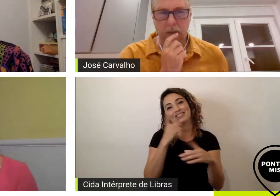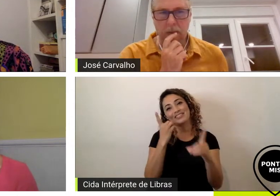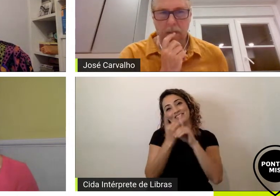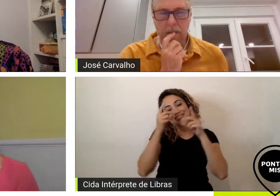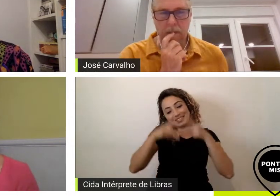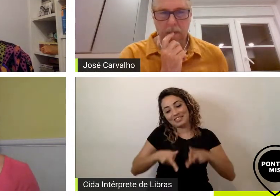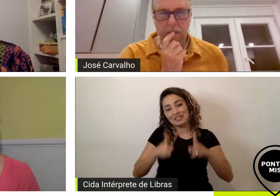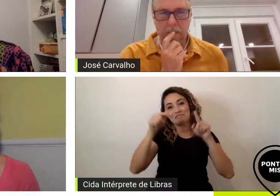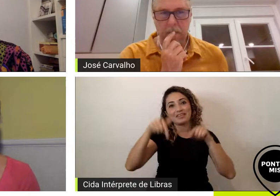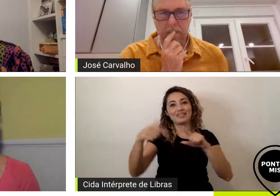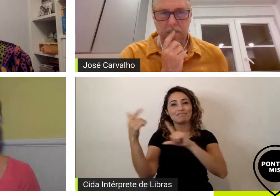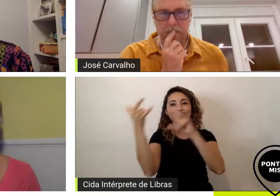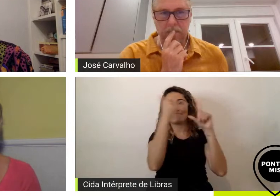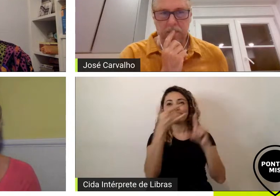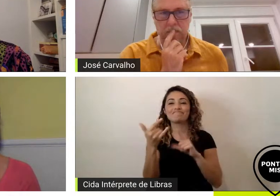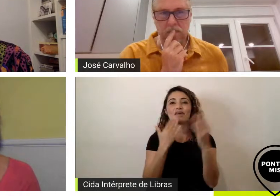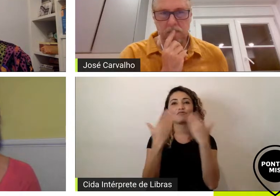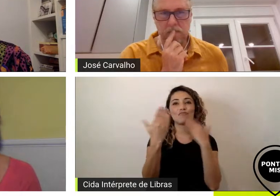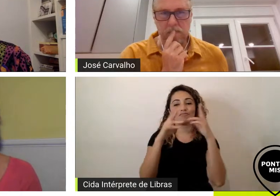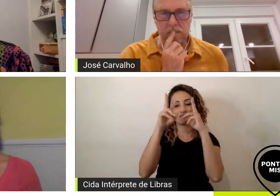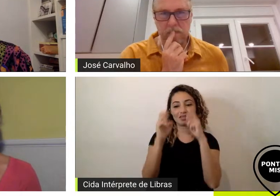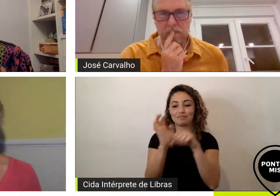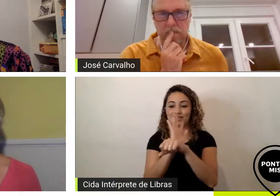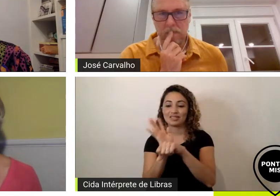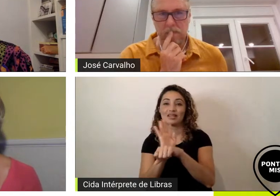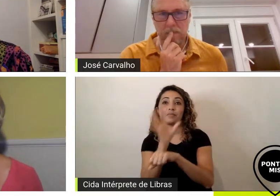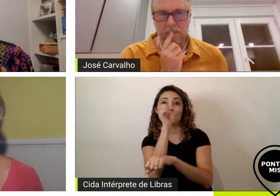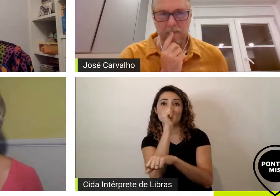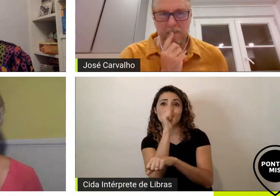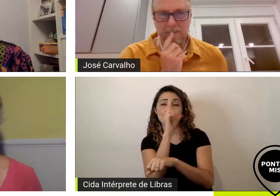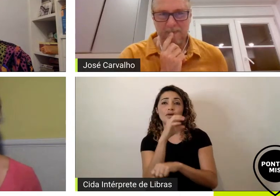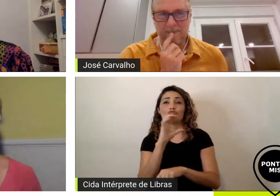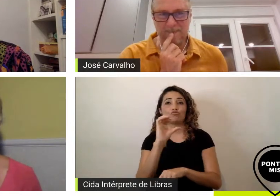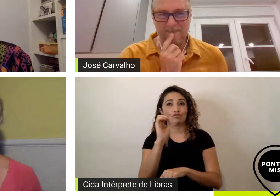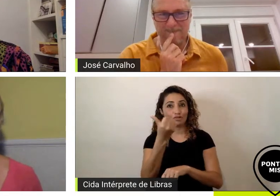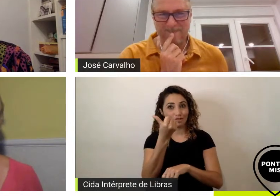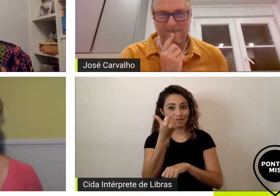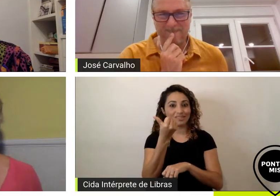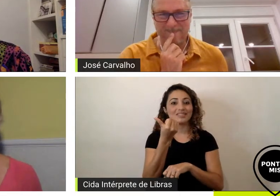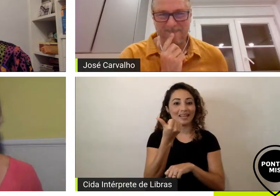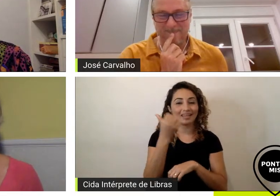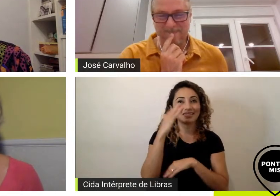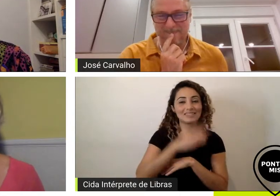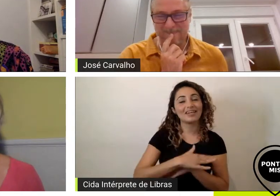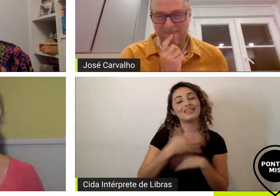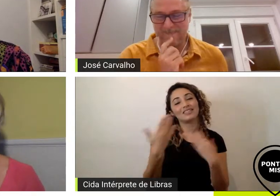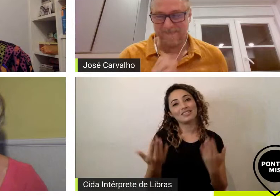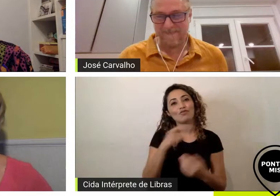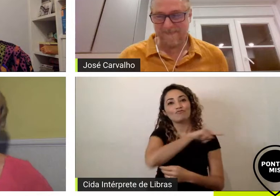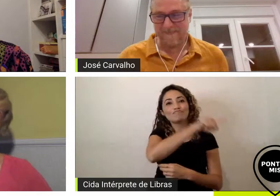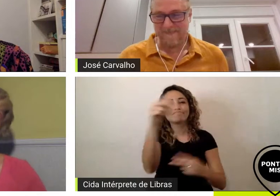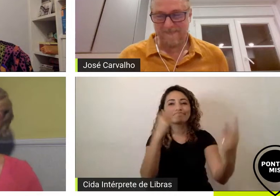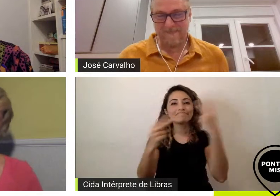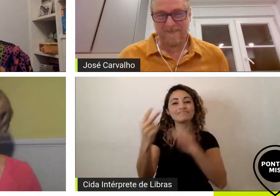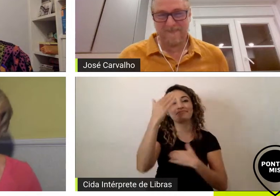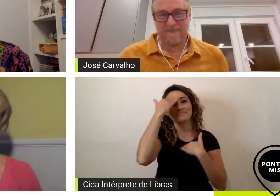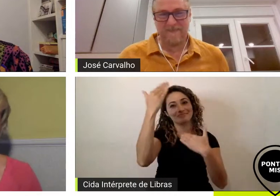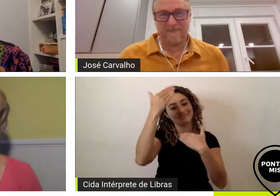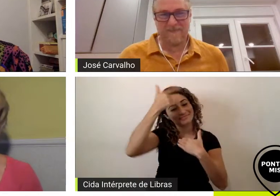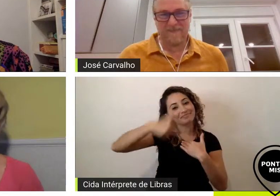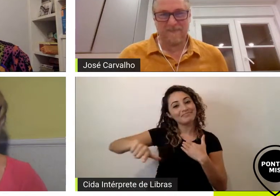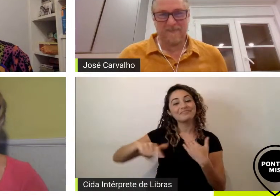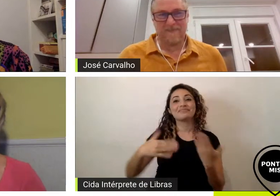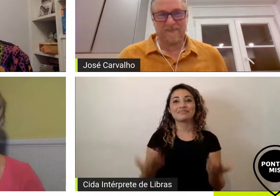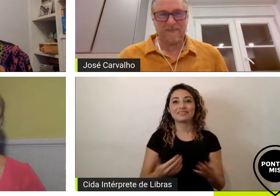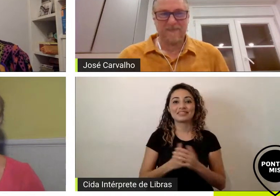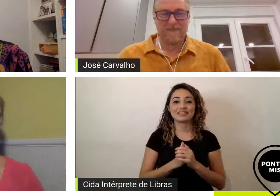de cinema às 18 horas no sábado então vou agradecer mais uma vez a todos dizer mais uma vez pra toda